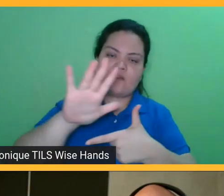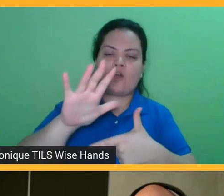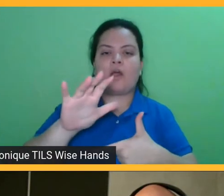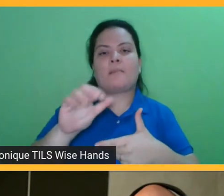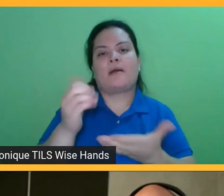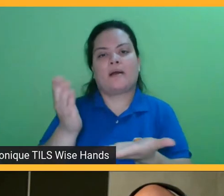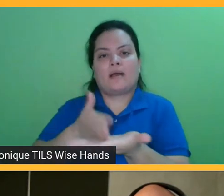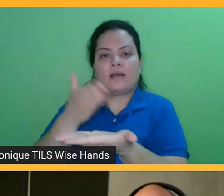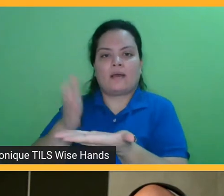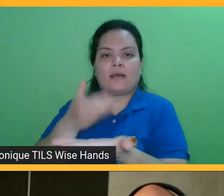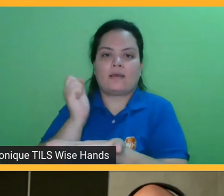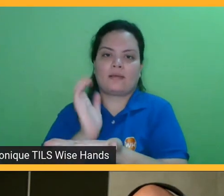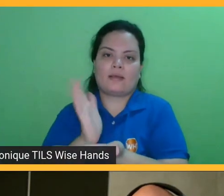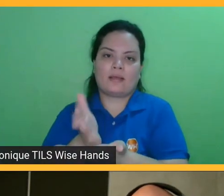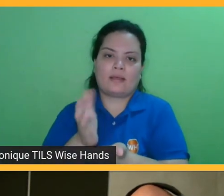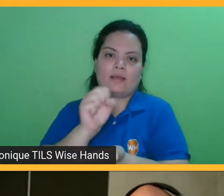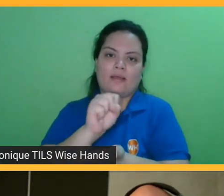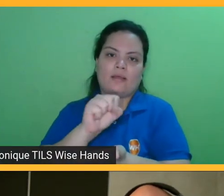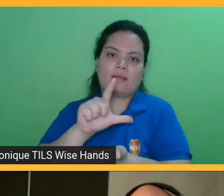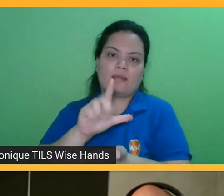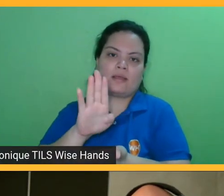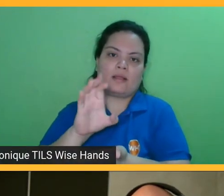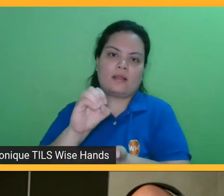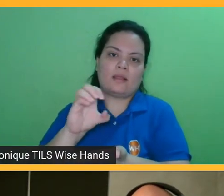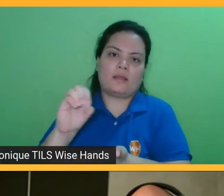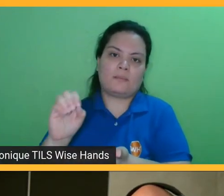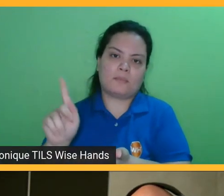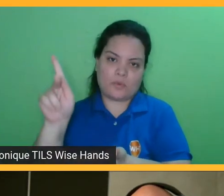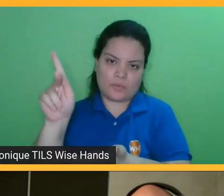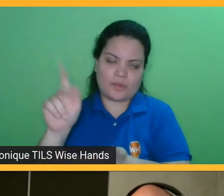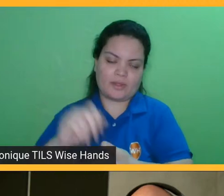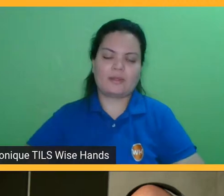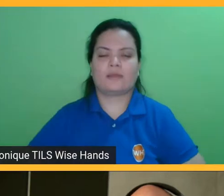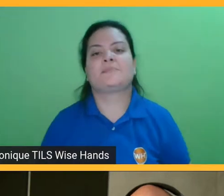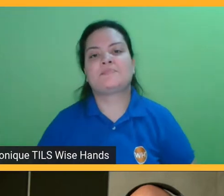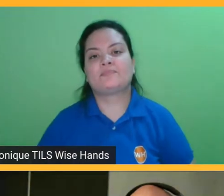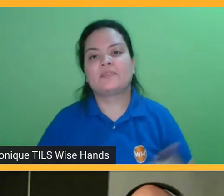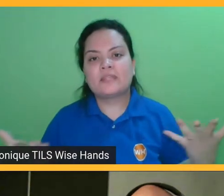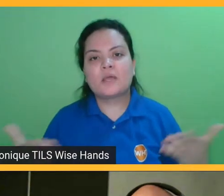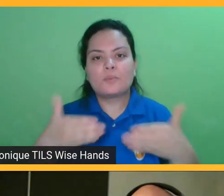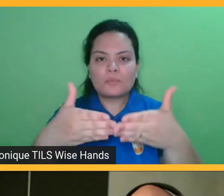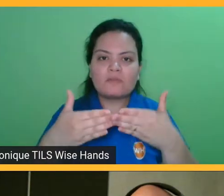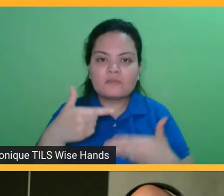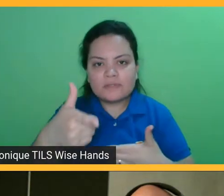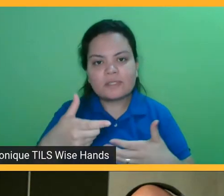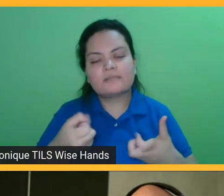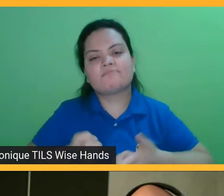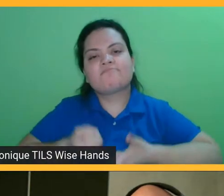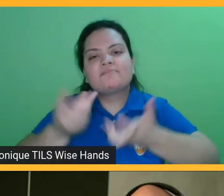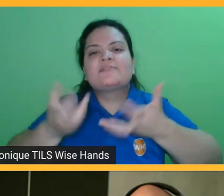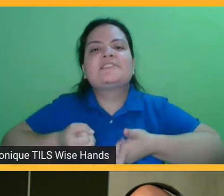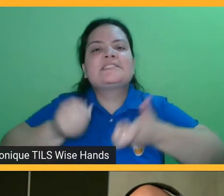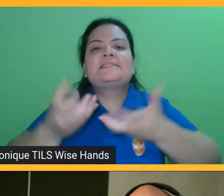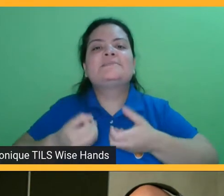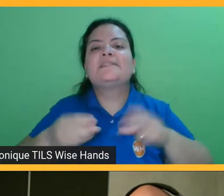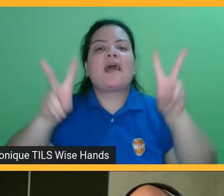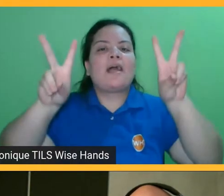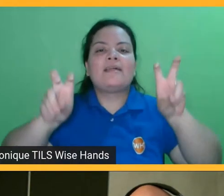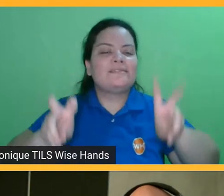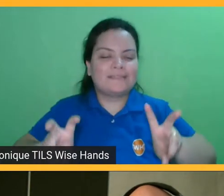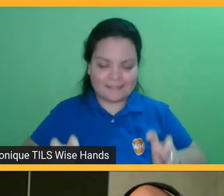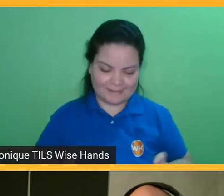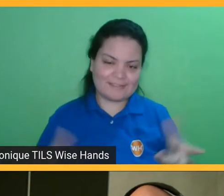pouquinho. Então, Rafael Júnior, também contextualize um pouquinho a forma com que vocês têm atuado nesse mundo multiplataforma do livre.